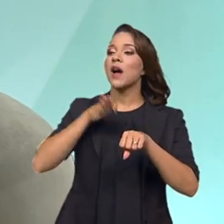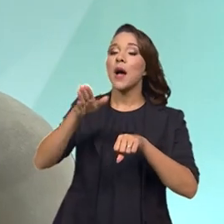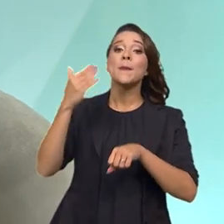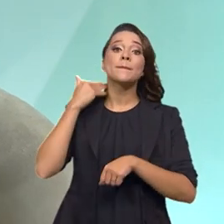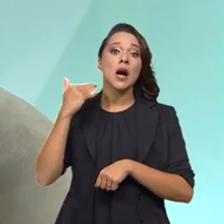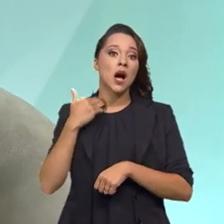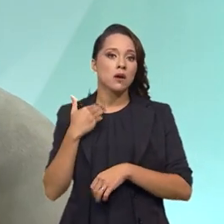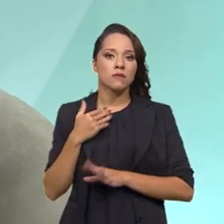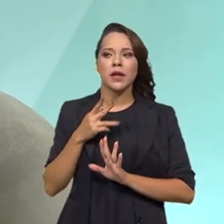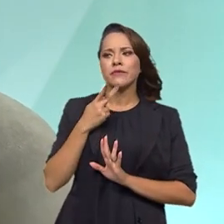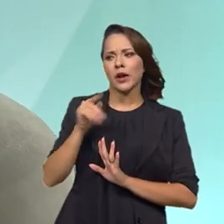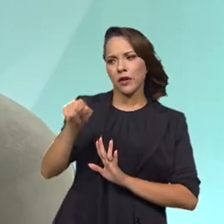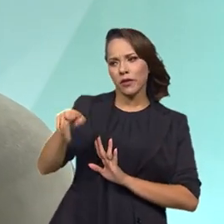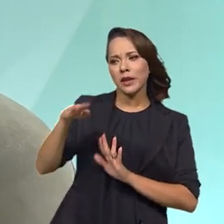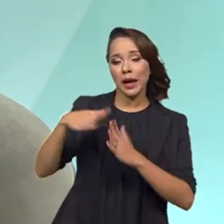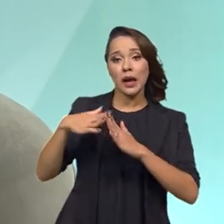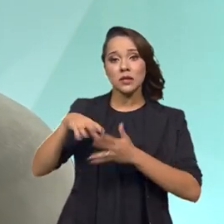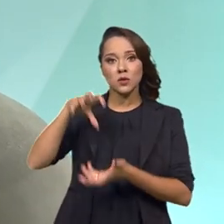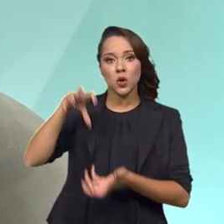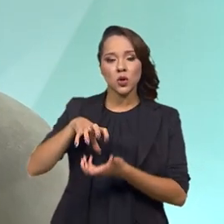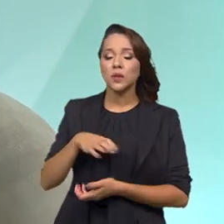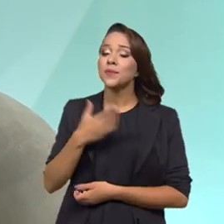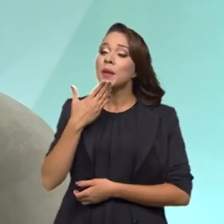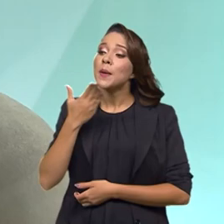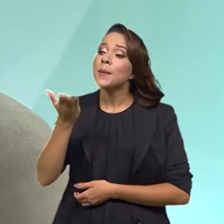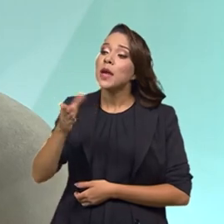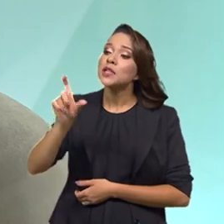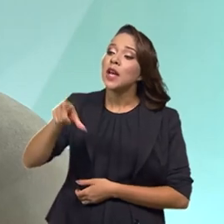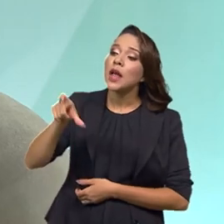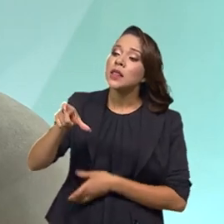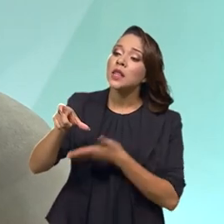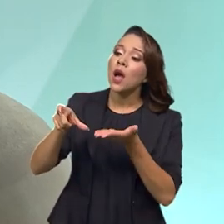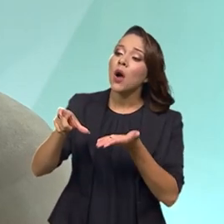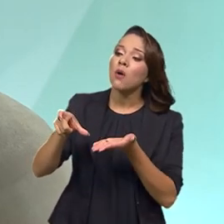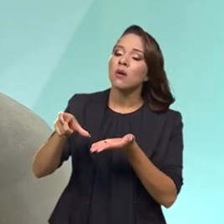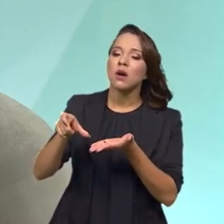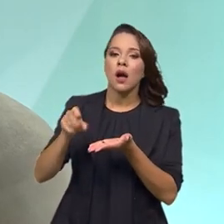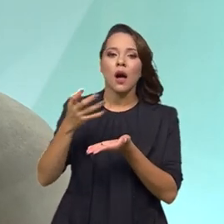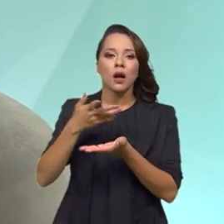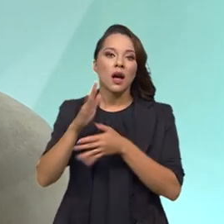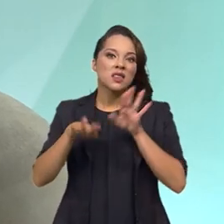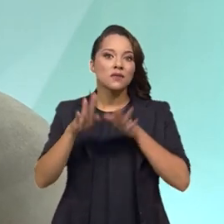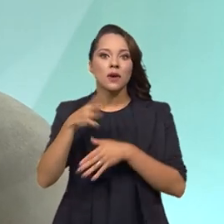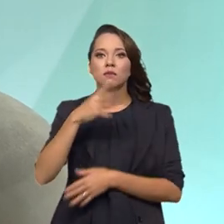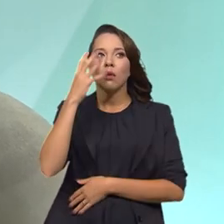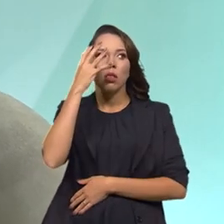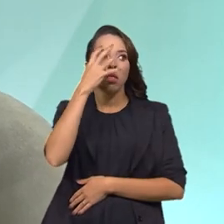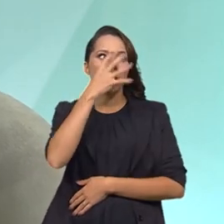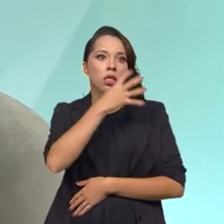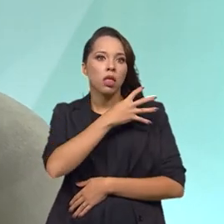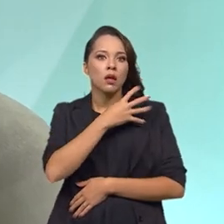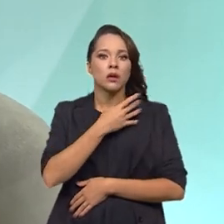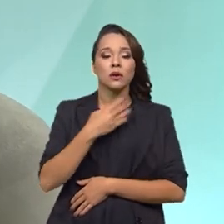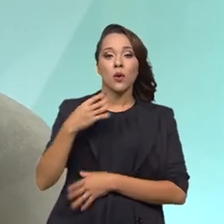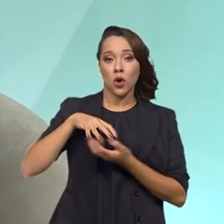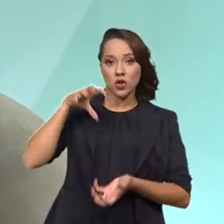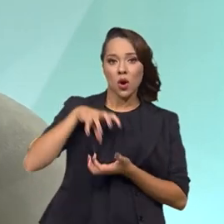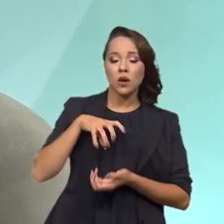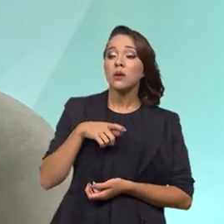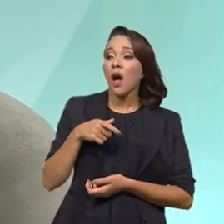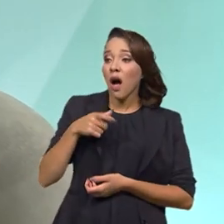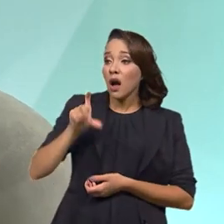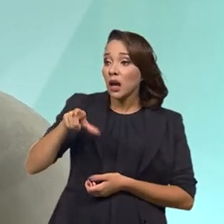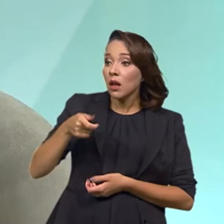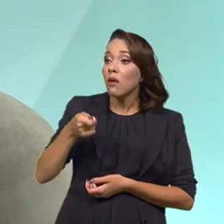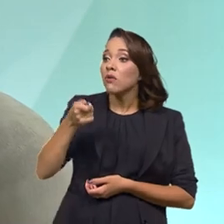banco e a partir daí ele solicita o cartão. Por negligência e até por infantilidade, esse idoso acaba